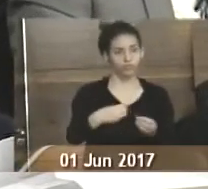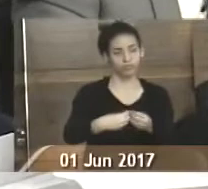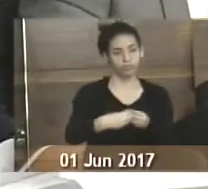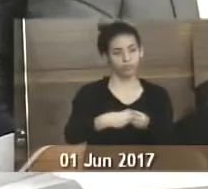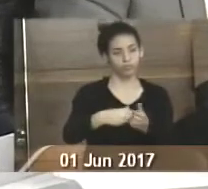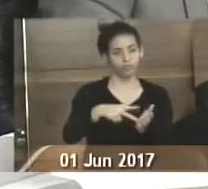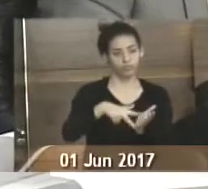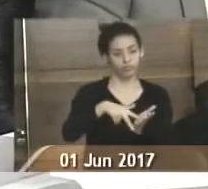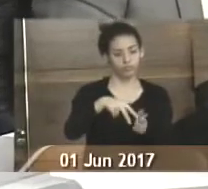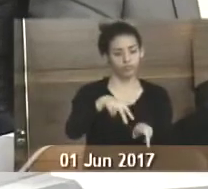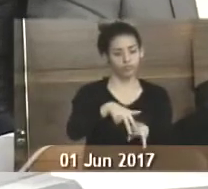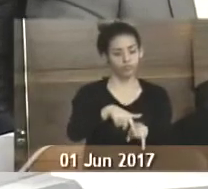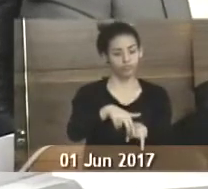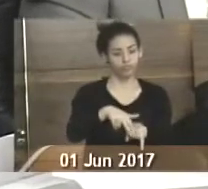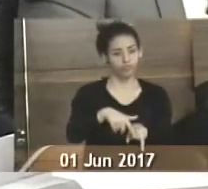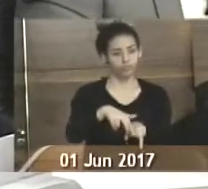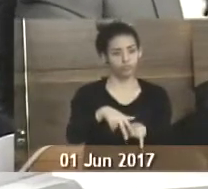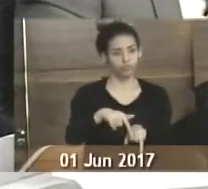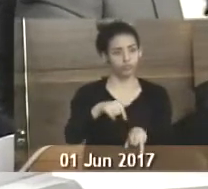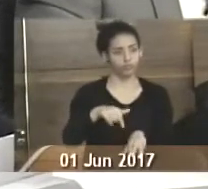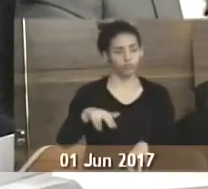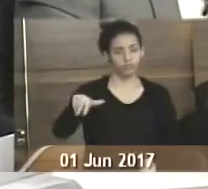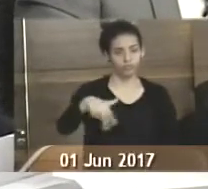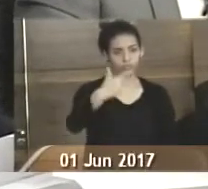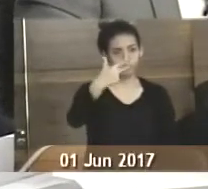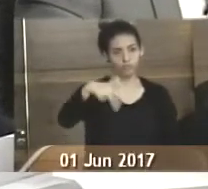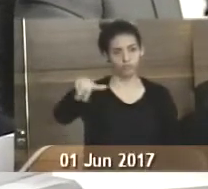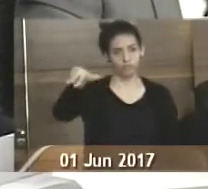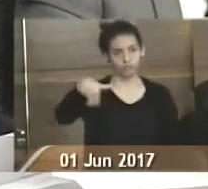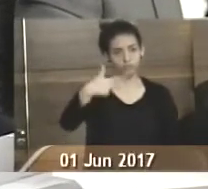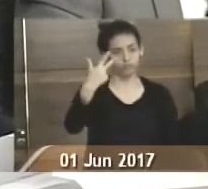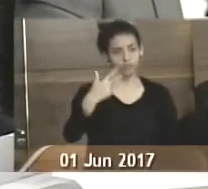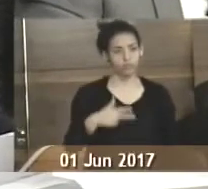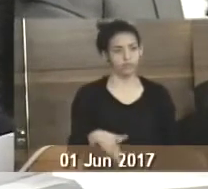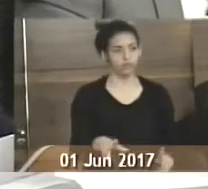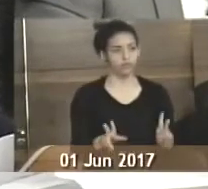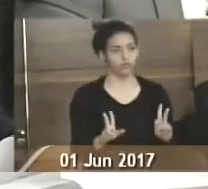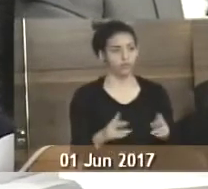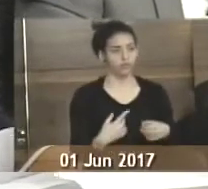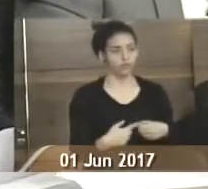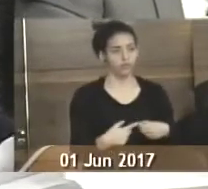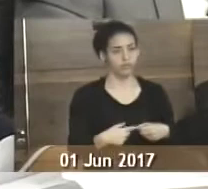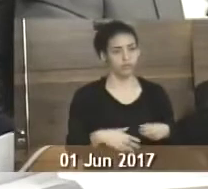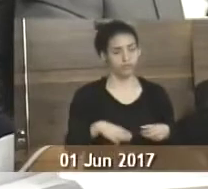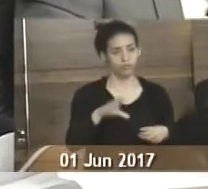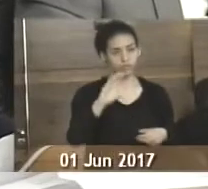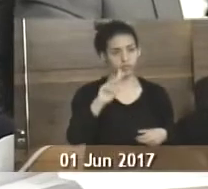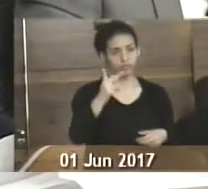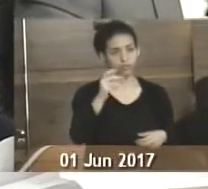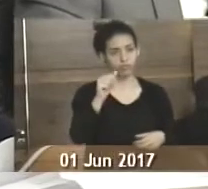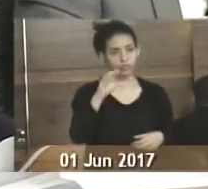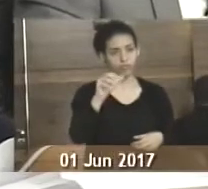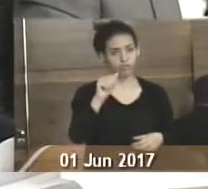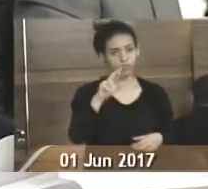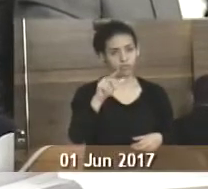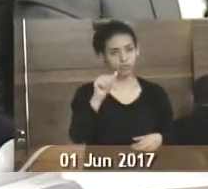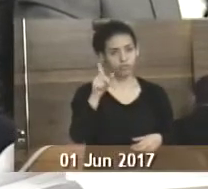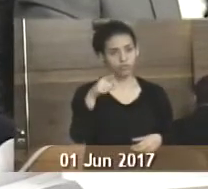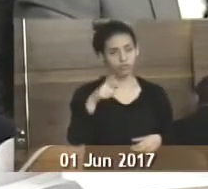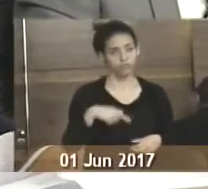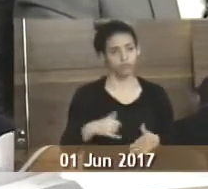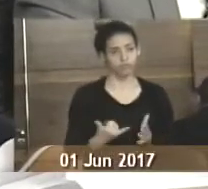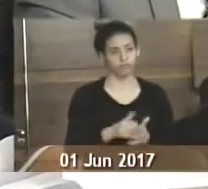skate, na Avenida Jair Carneiro Toscano, de Brito, bairro Praia da Chácara. Indicação